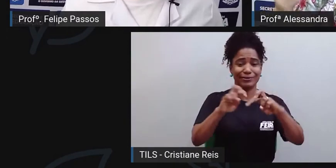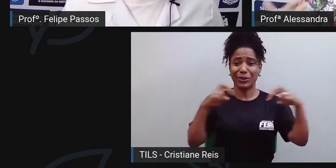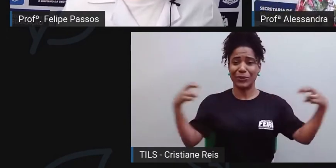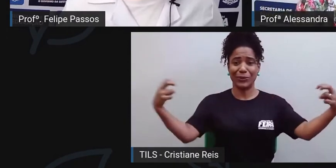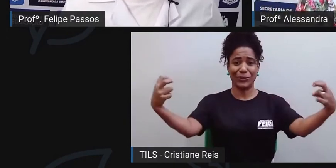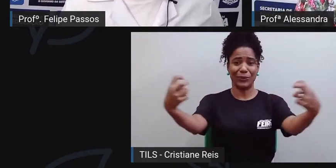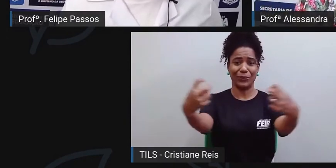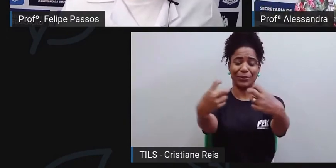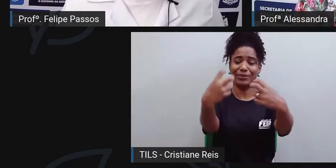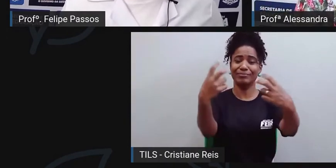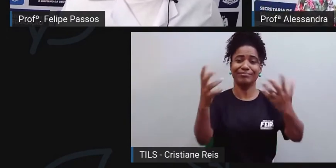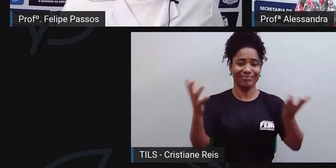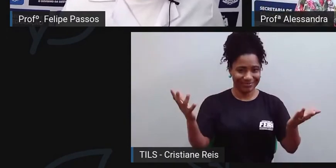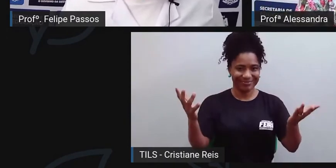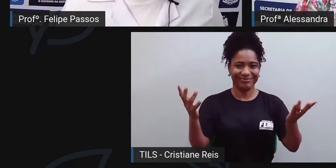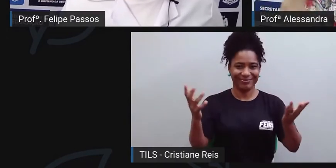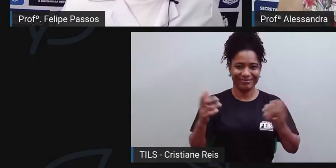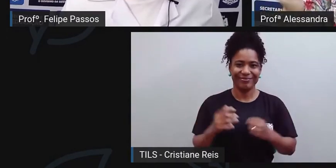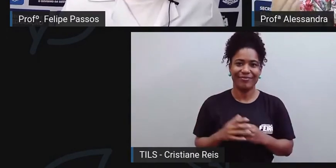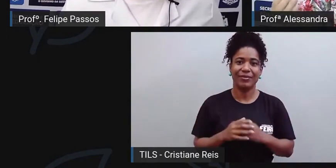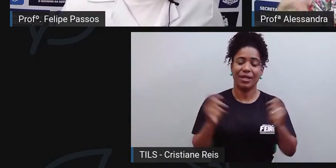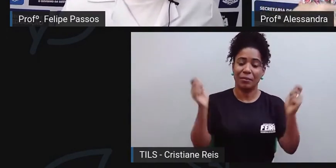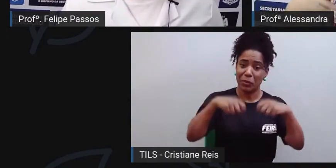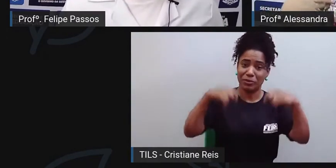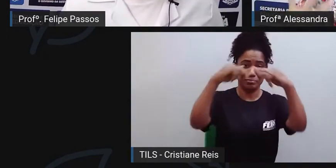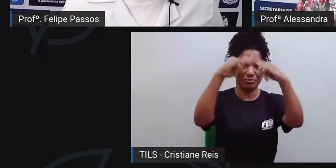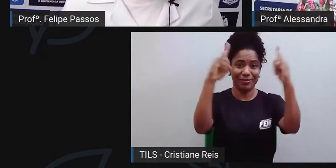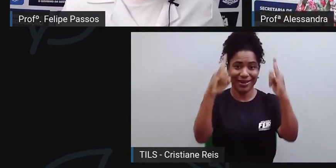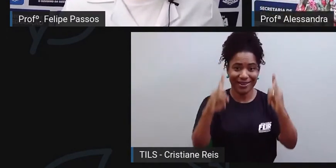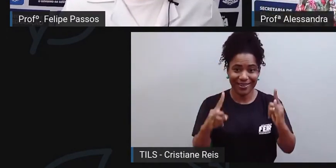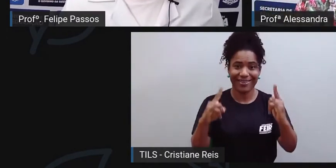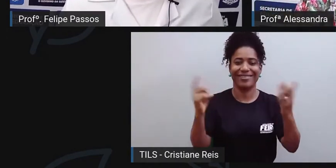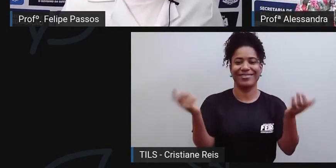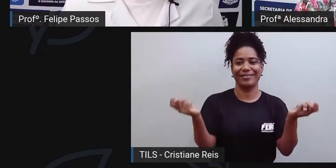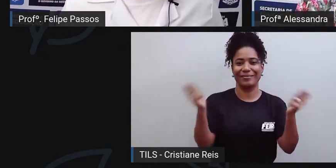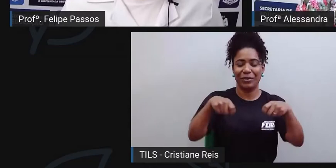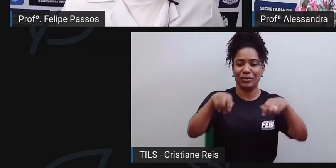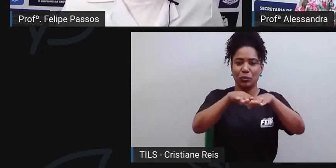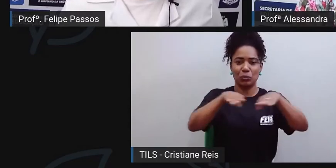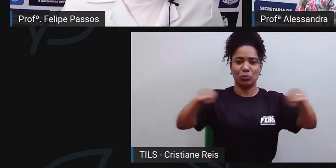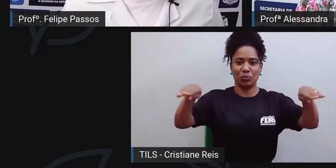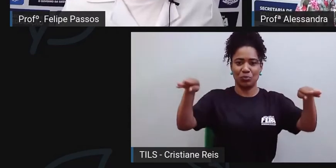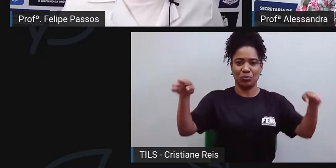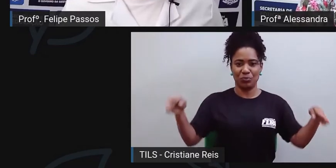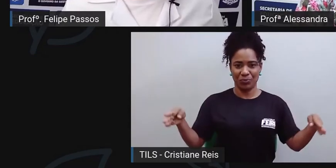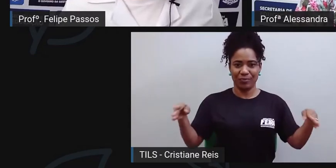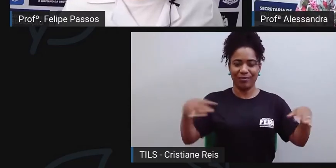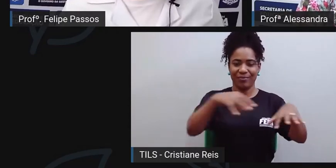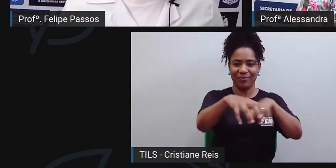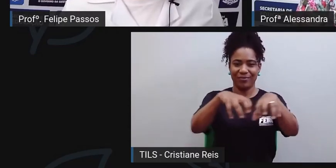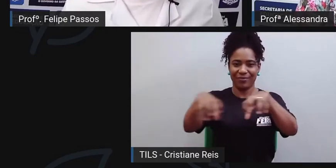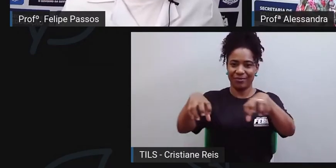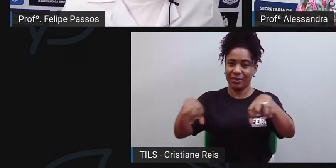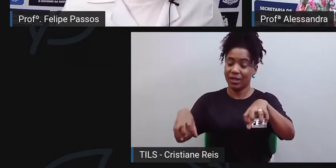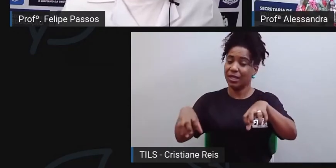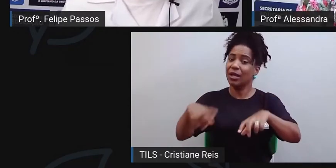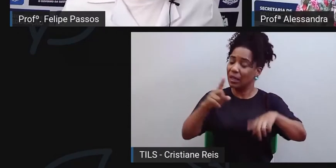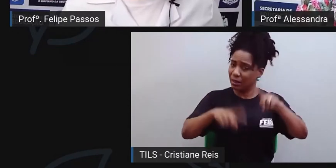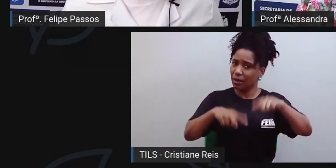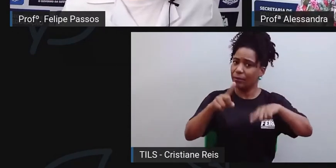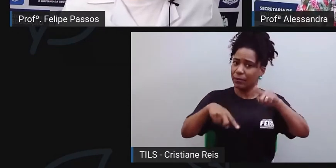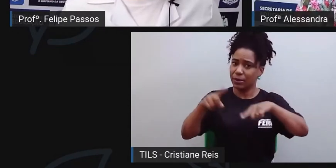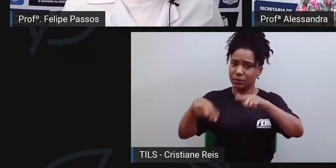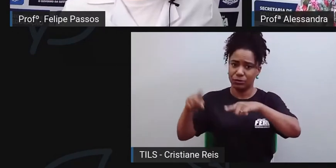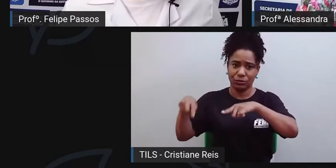pessoa não esteja protegida por uma cobertura, que pode ser barraca, pode ser um galpão, isso vai variar de cidade, então cada cidade, ela